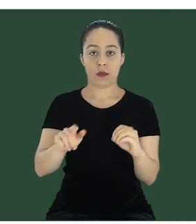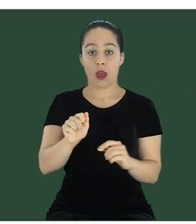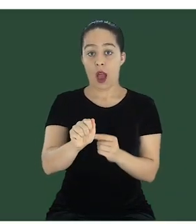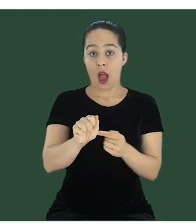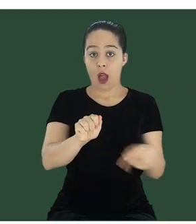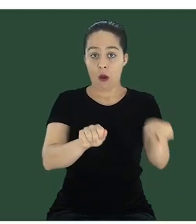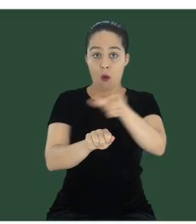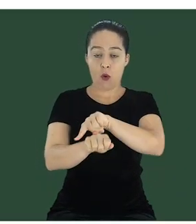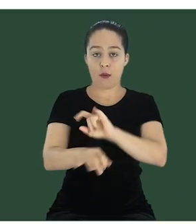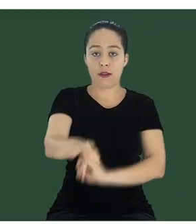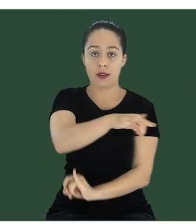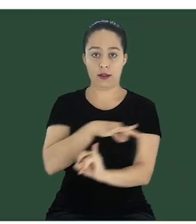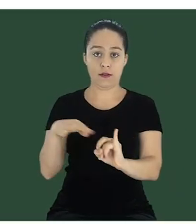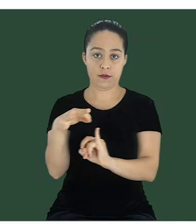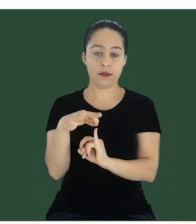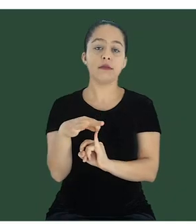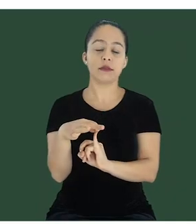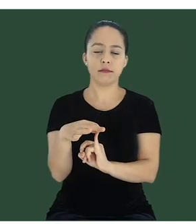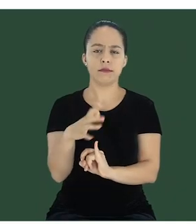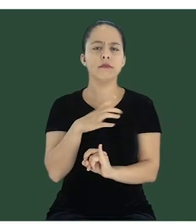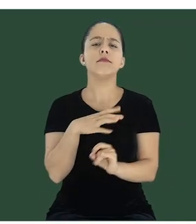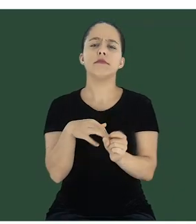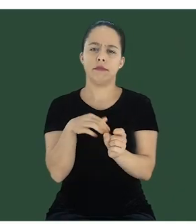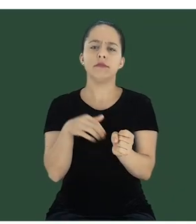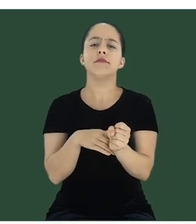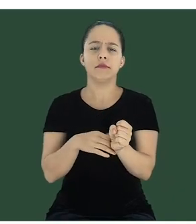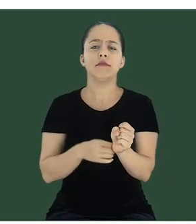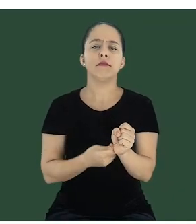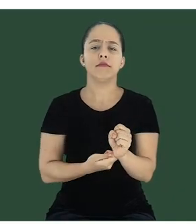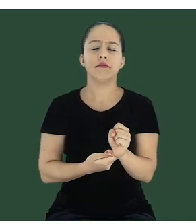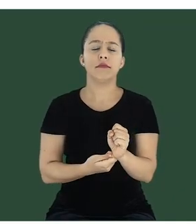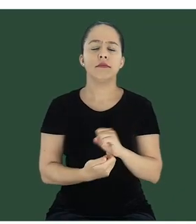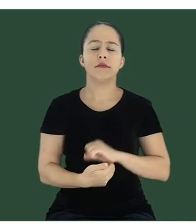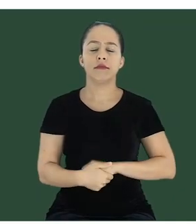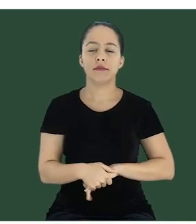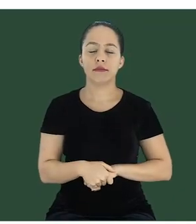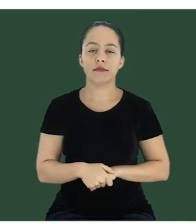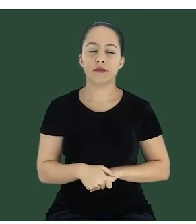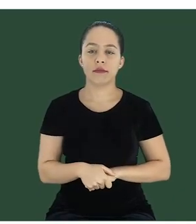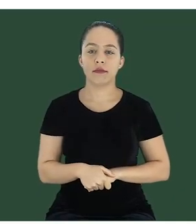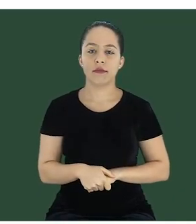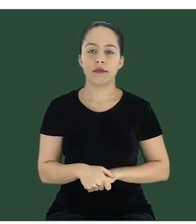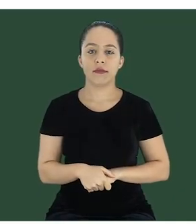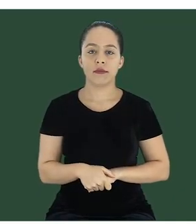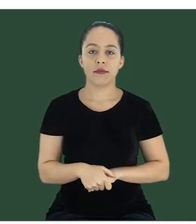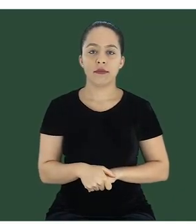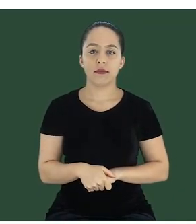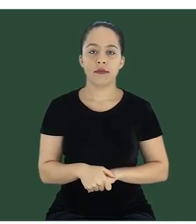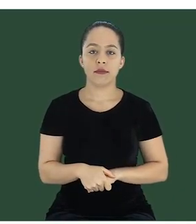Tem acesso aqui, é arroba ifs. Já tem a senha, né?